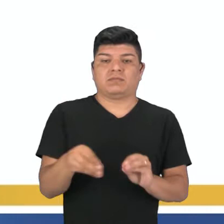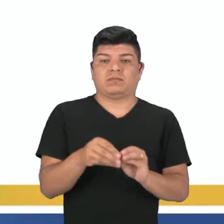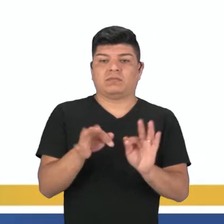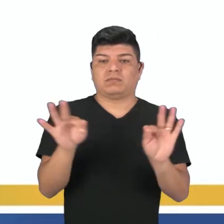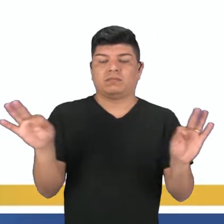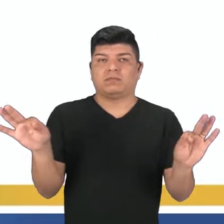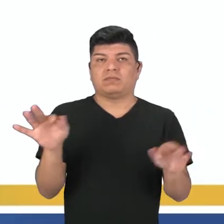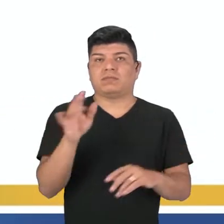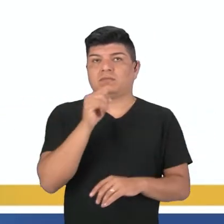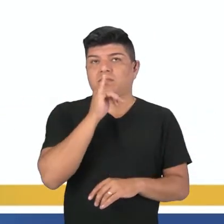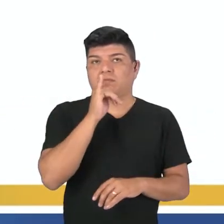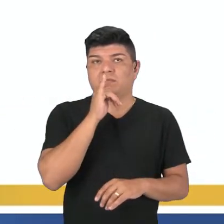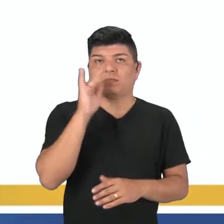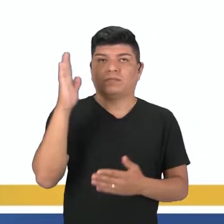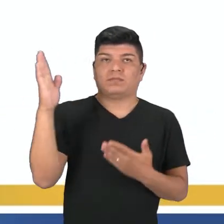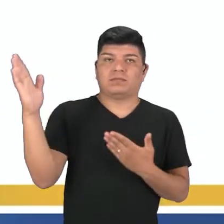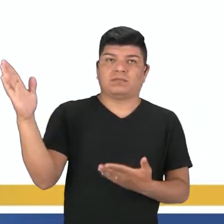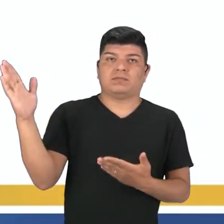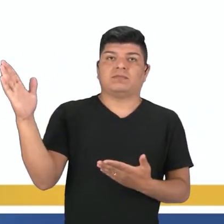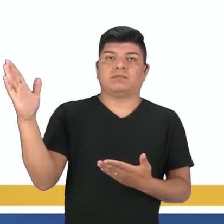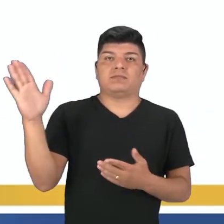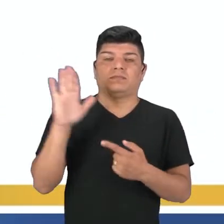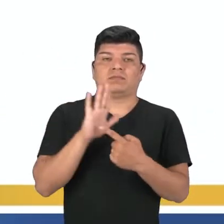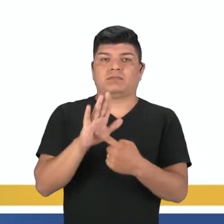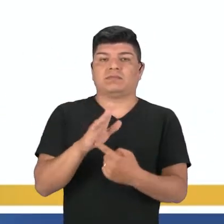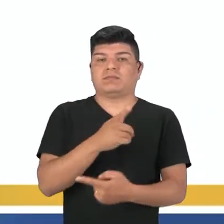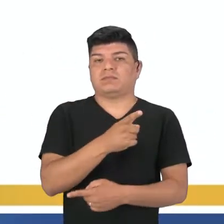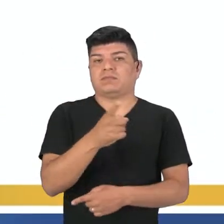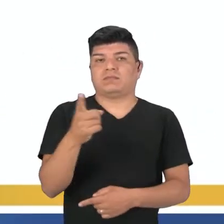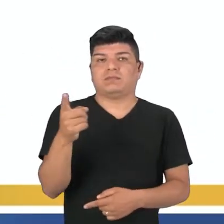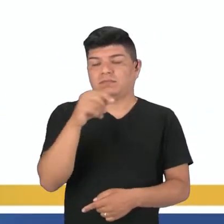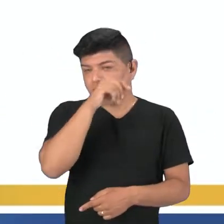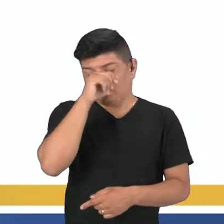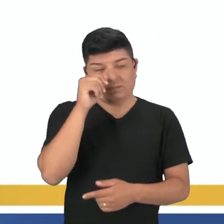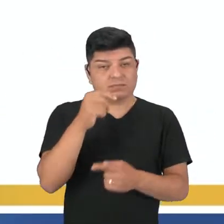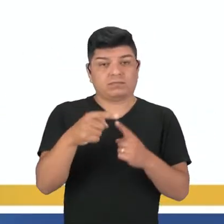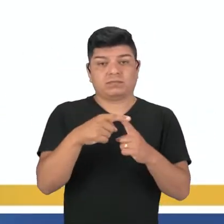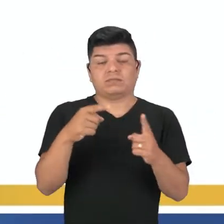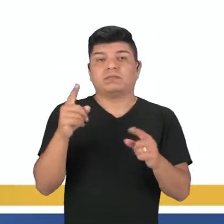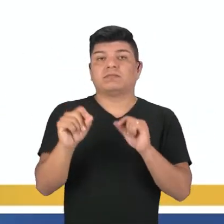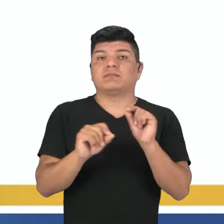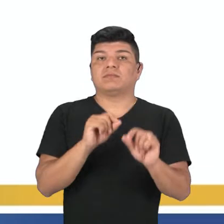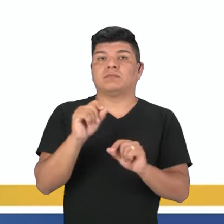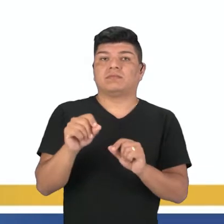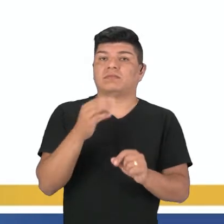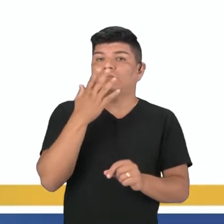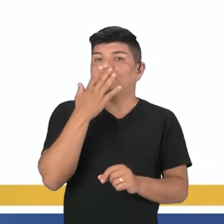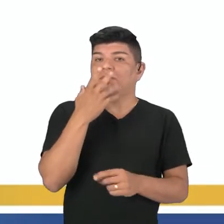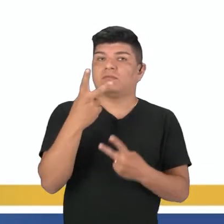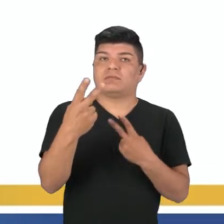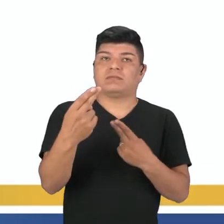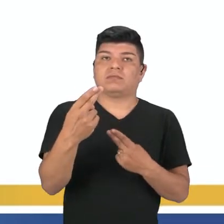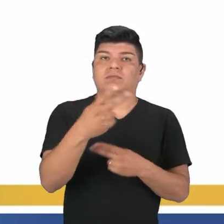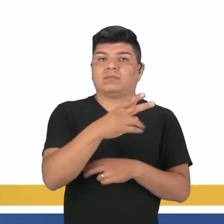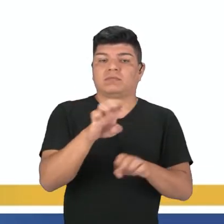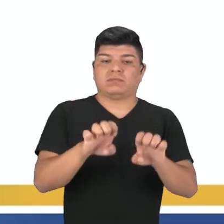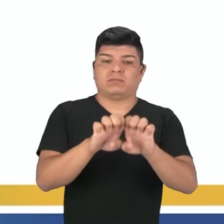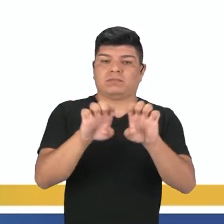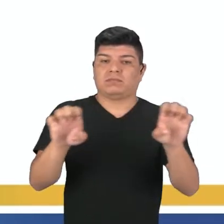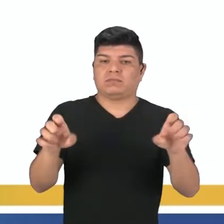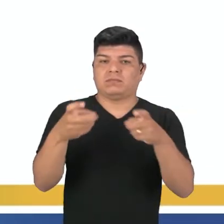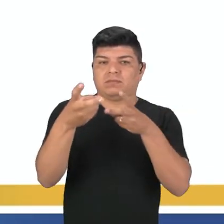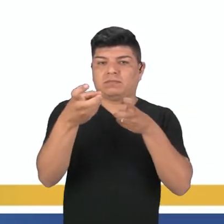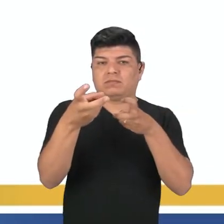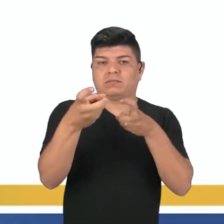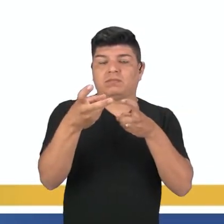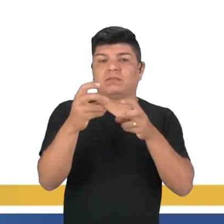da sua frase. Olha o exemplo aí. O exemplo que eu trouxe para vocês está dividido com as mesmas cores da estrutura, para que vocês consigam